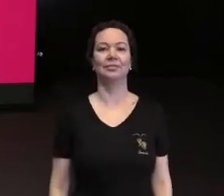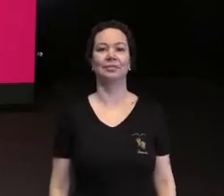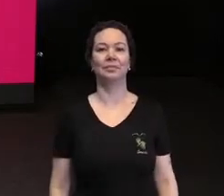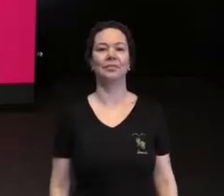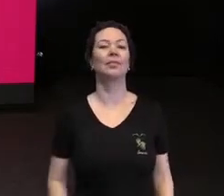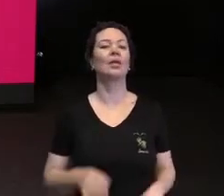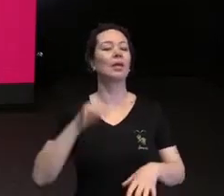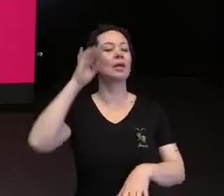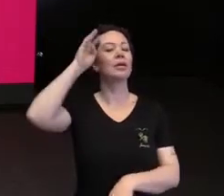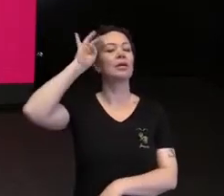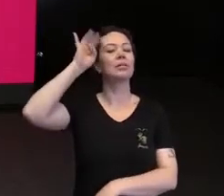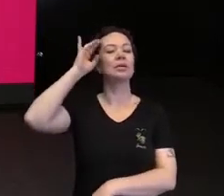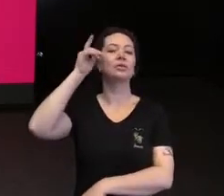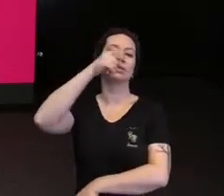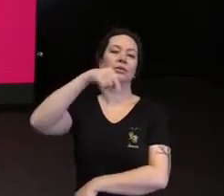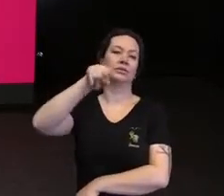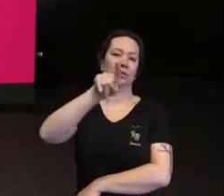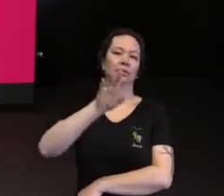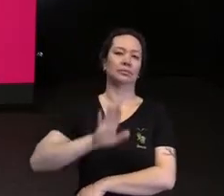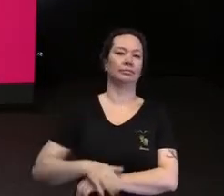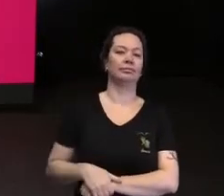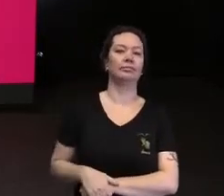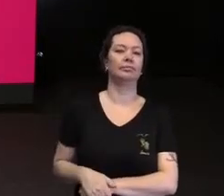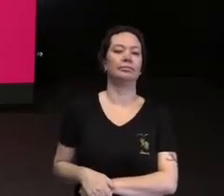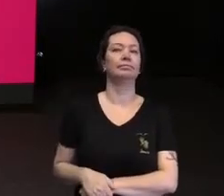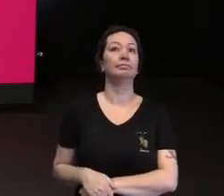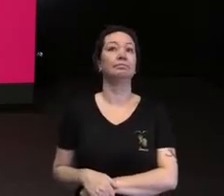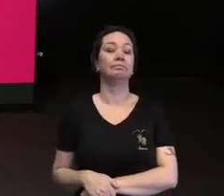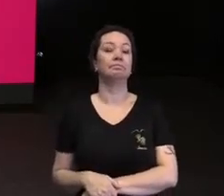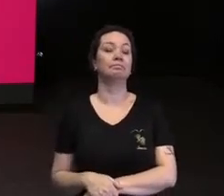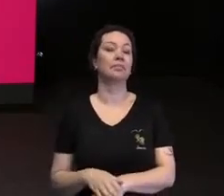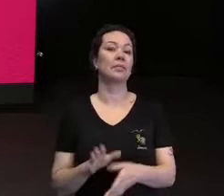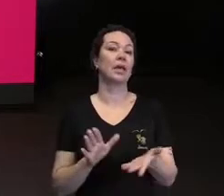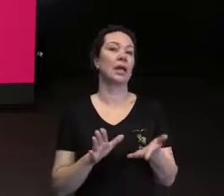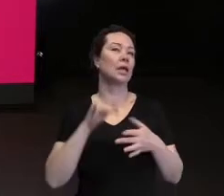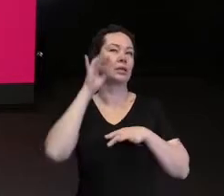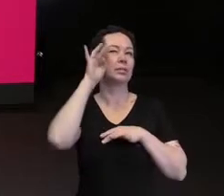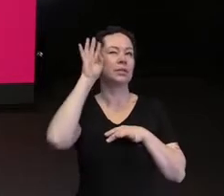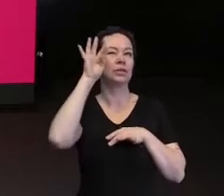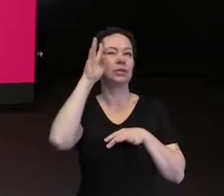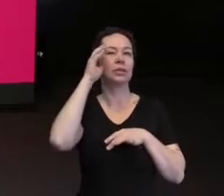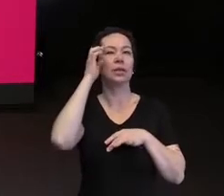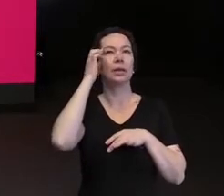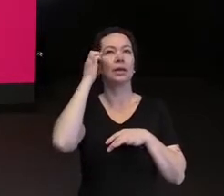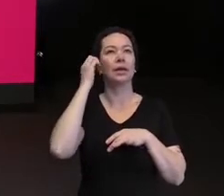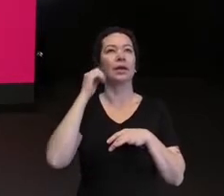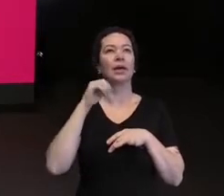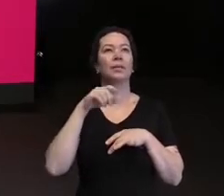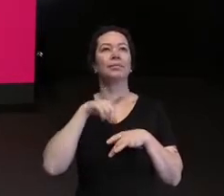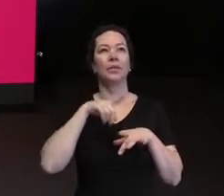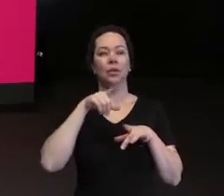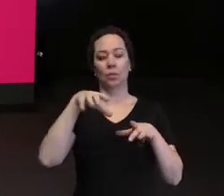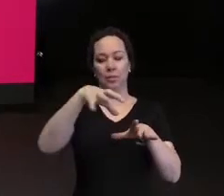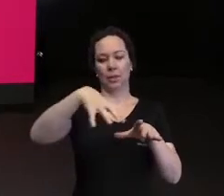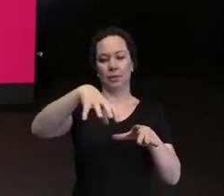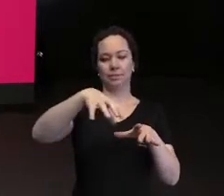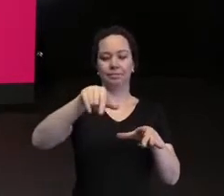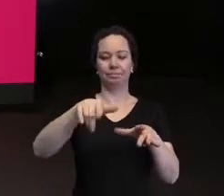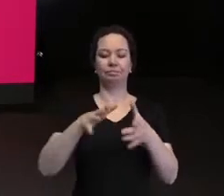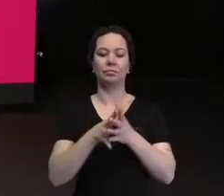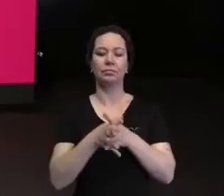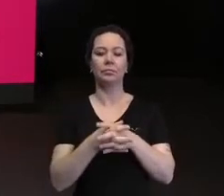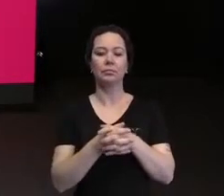Imagina vocês que a gente tenha em uma área onde eu tenho